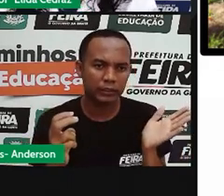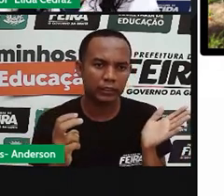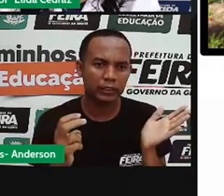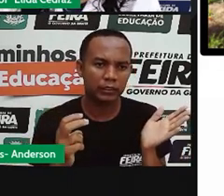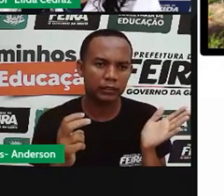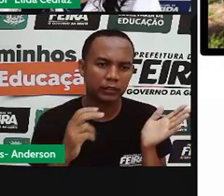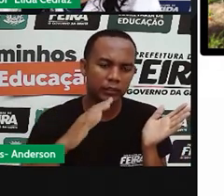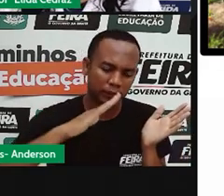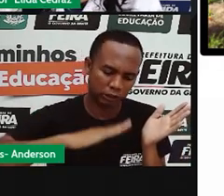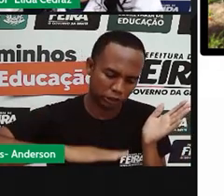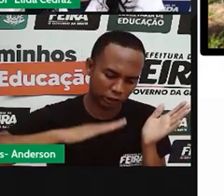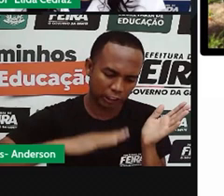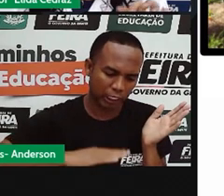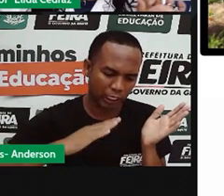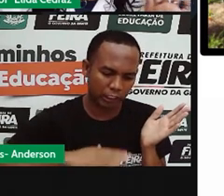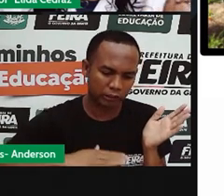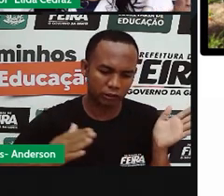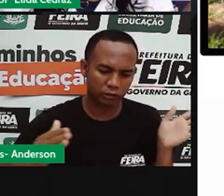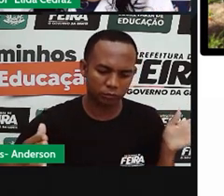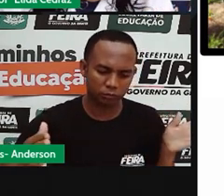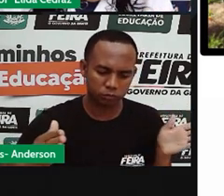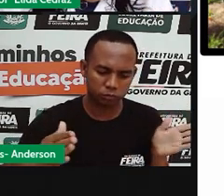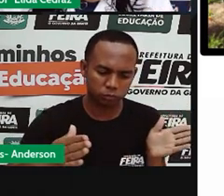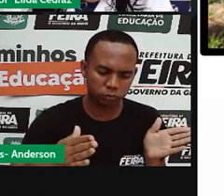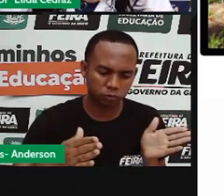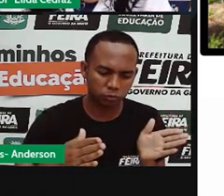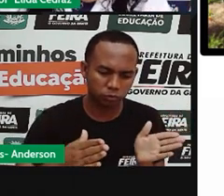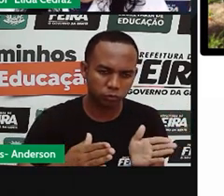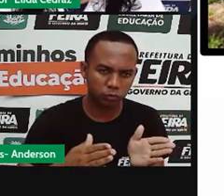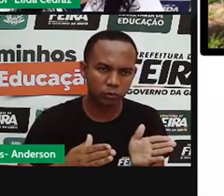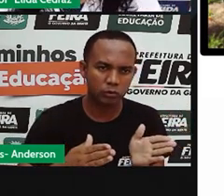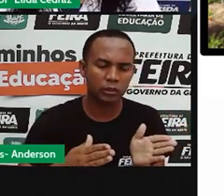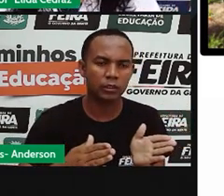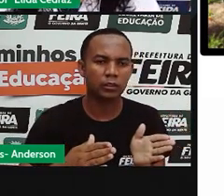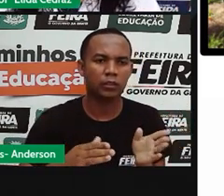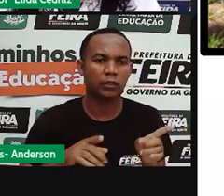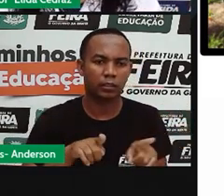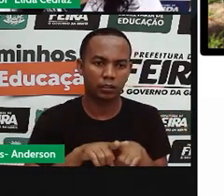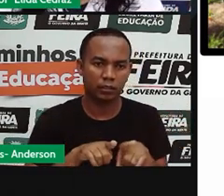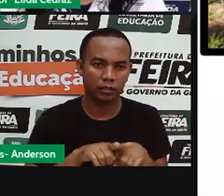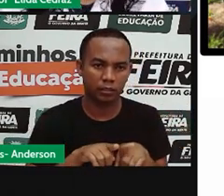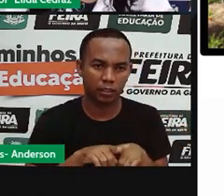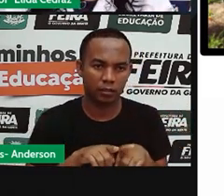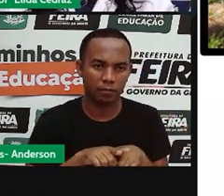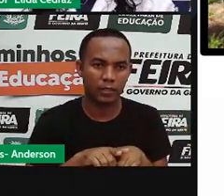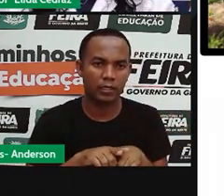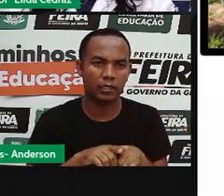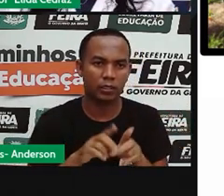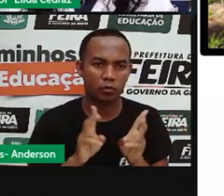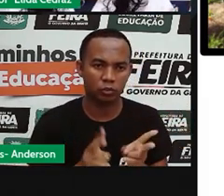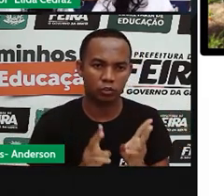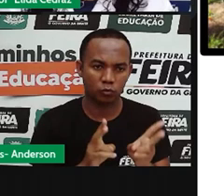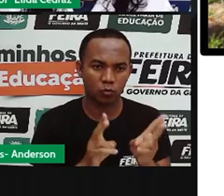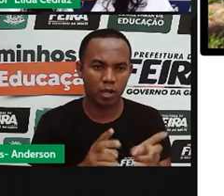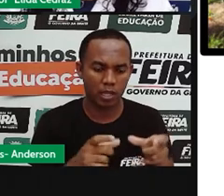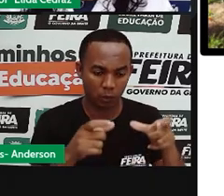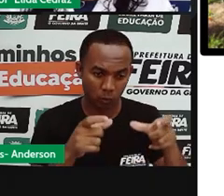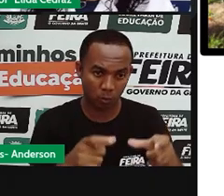qual o tamanho que ela fica no período da tarde e se elas vão estar do mesmo lado.